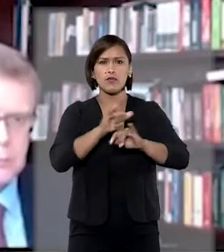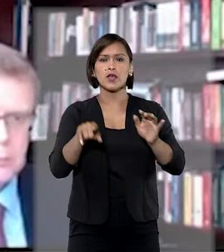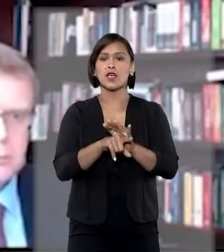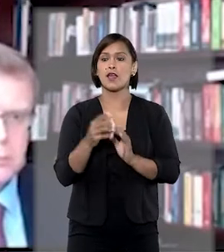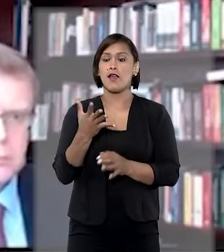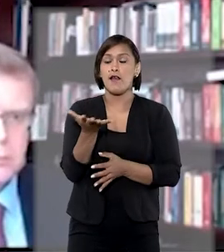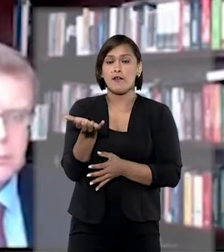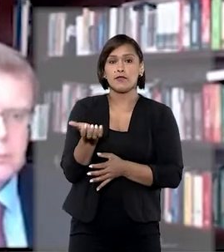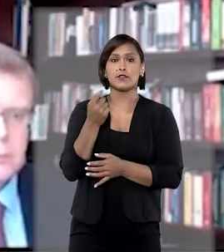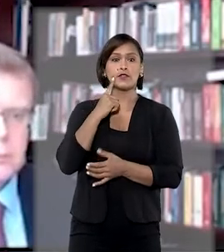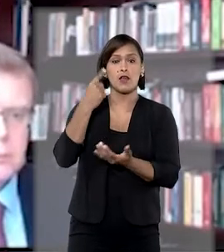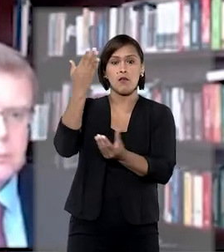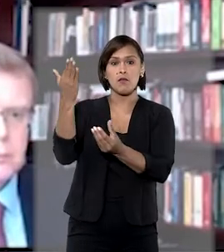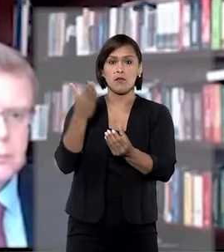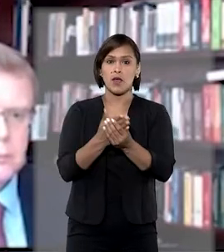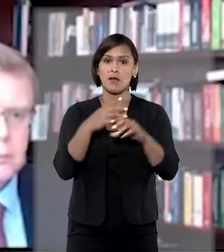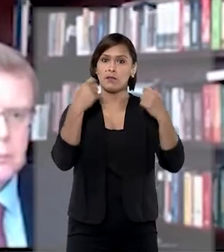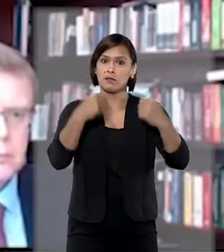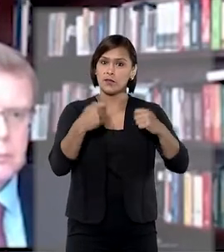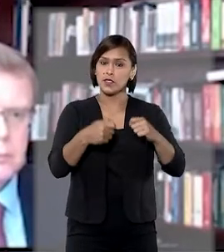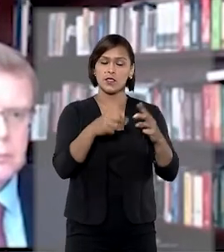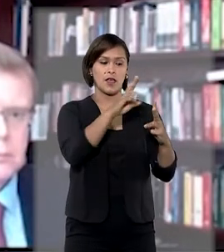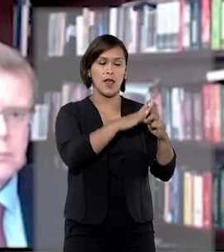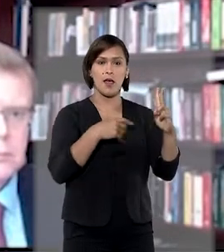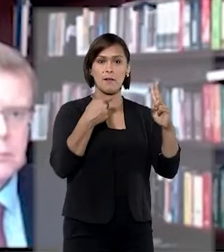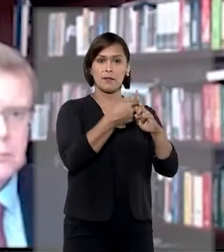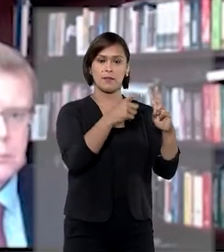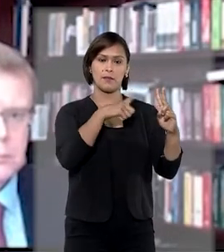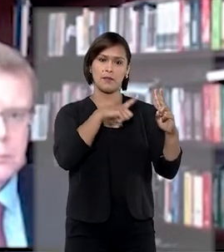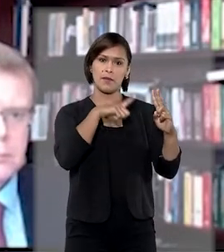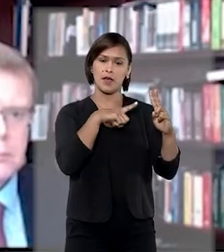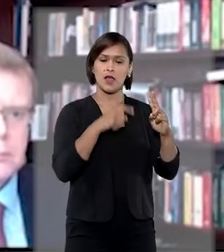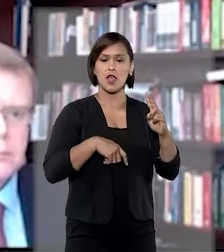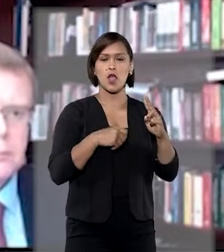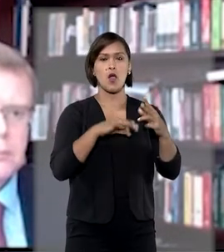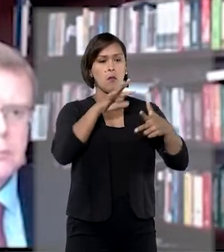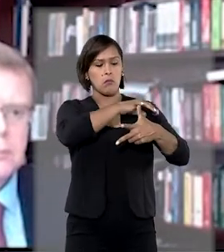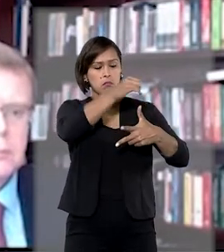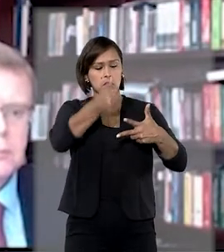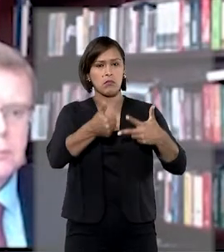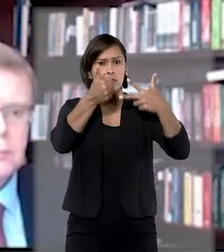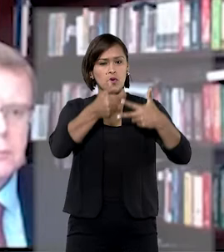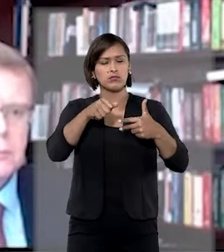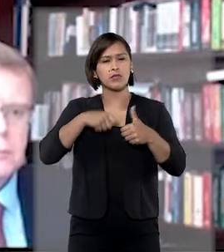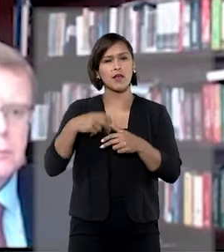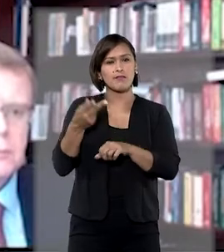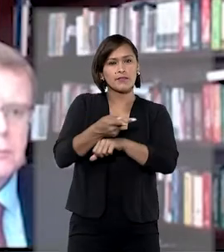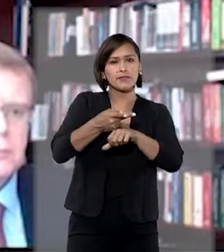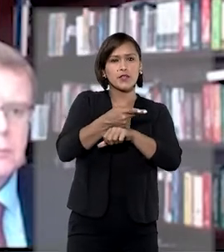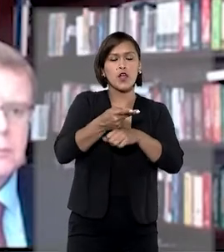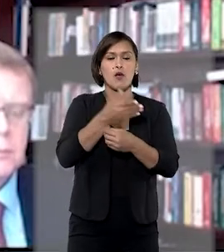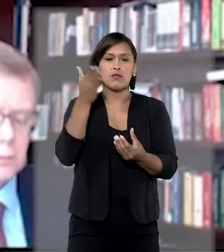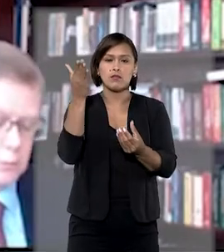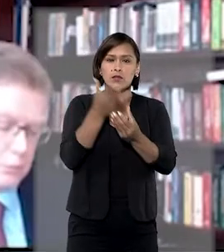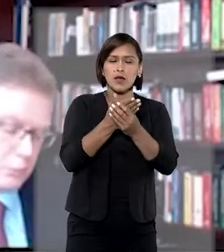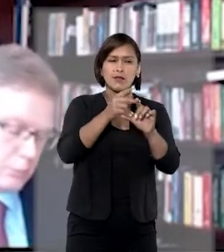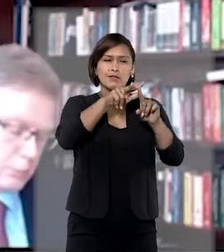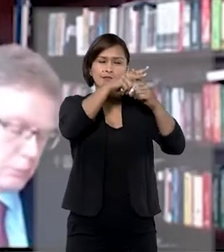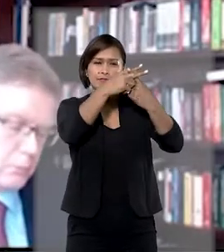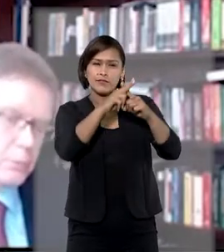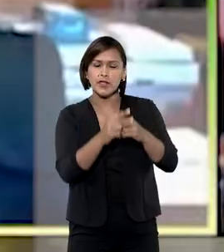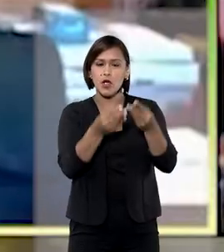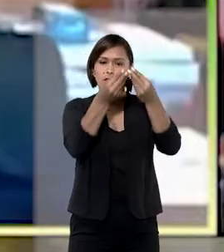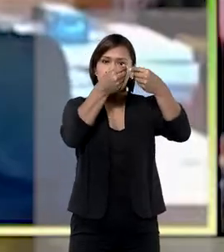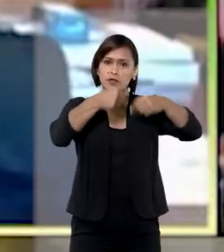interesse de agir está na necessidade que a parte tem de buscar o poder judiciário e se valer do processo para reparar algum